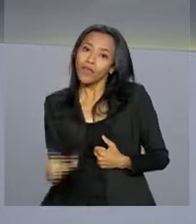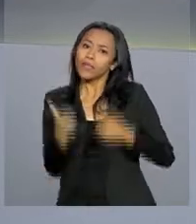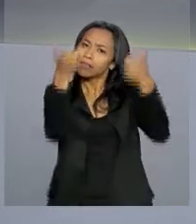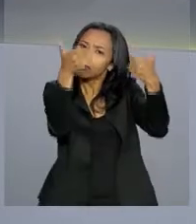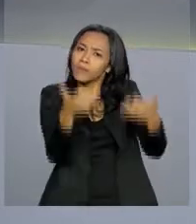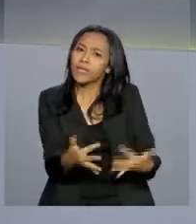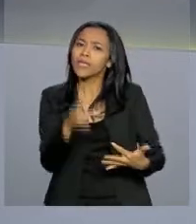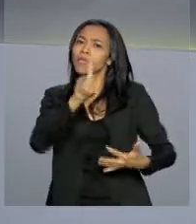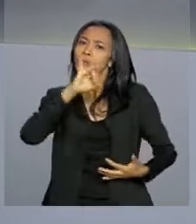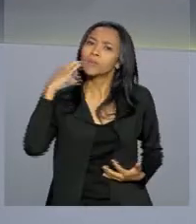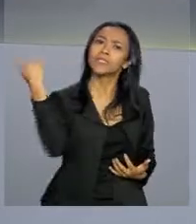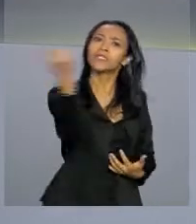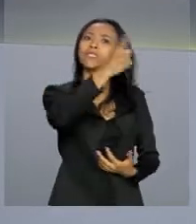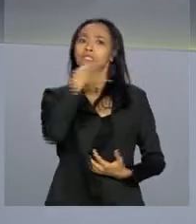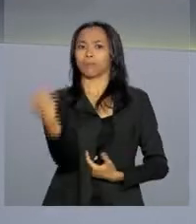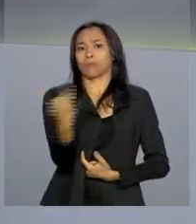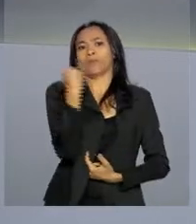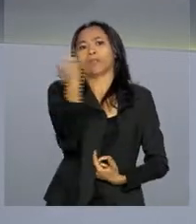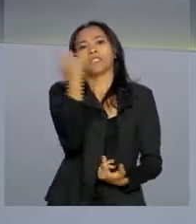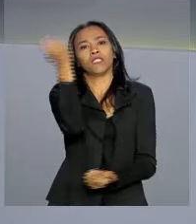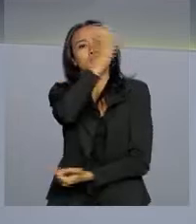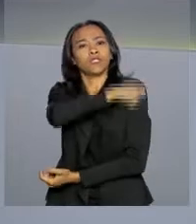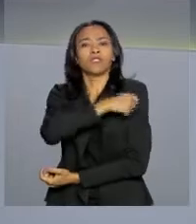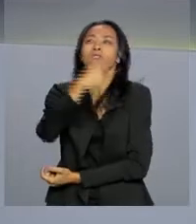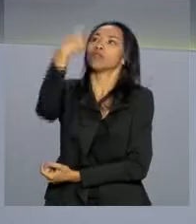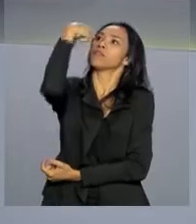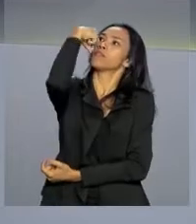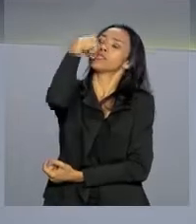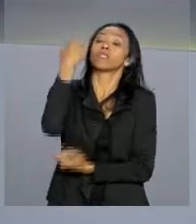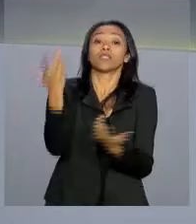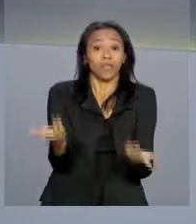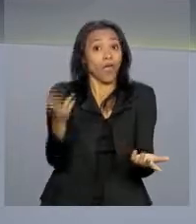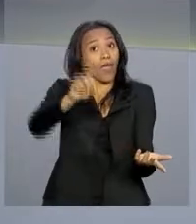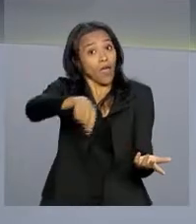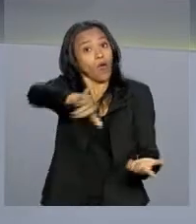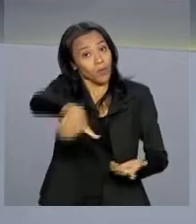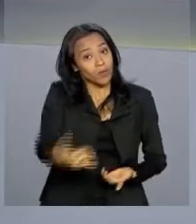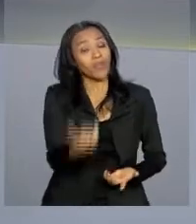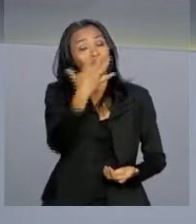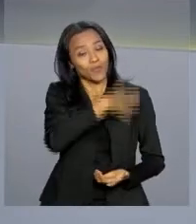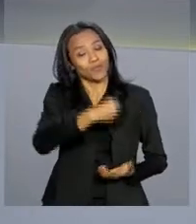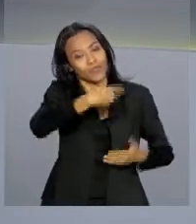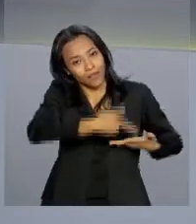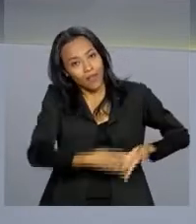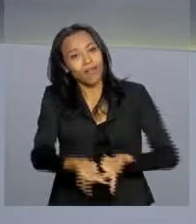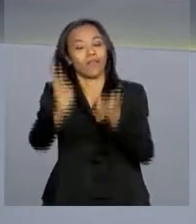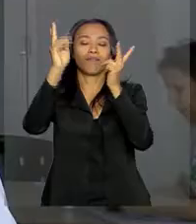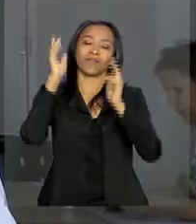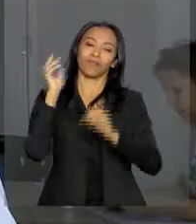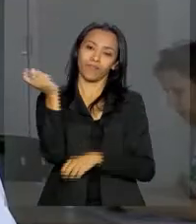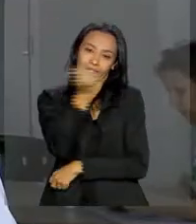dia-a-dê contra o sarampo e a poliomielite e também a oportunidade que os pais têm para vacinar os filhos.